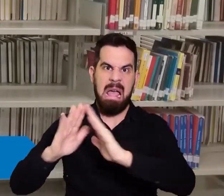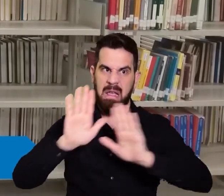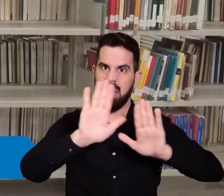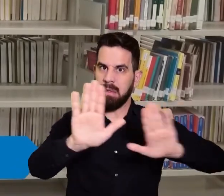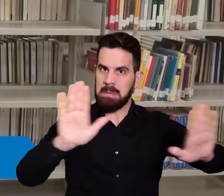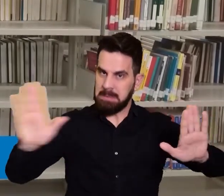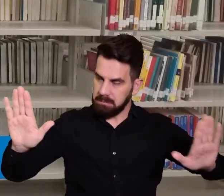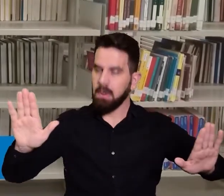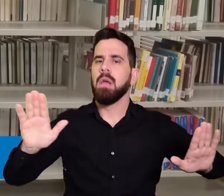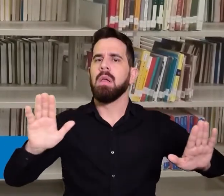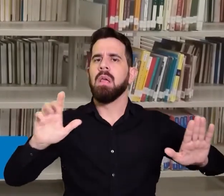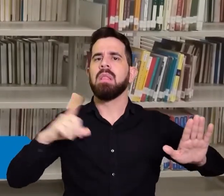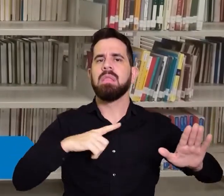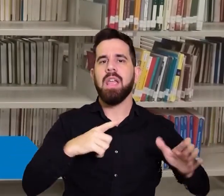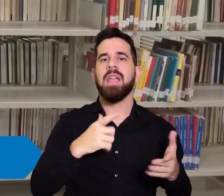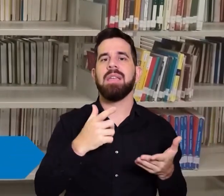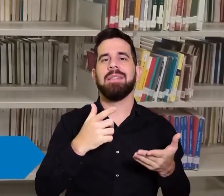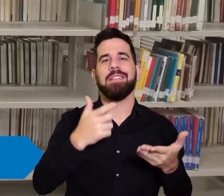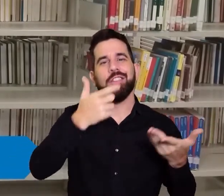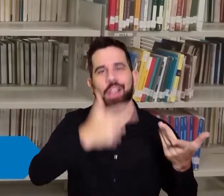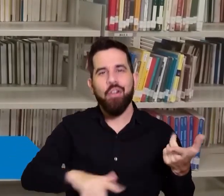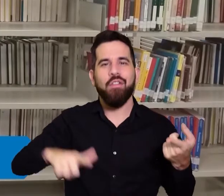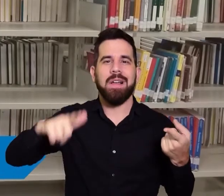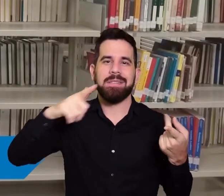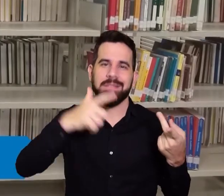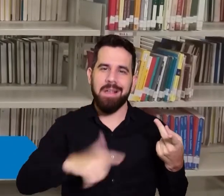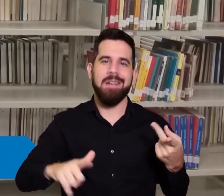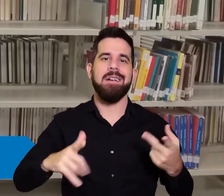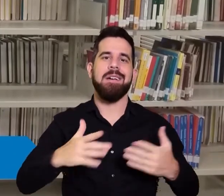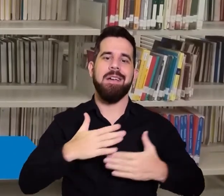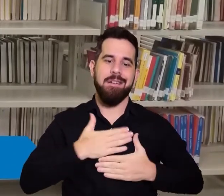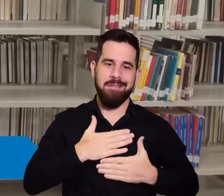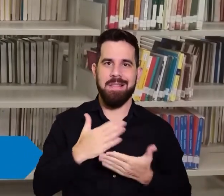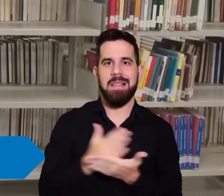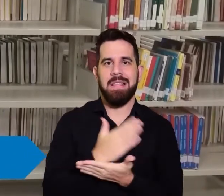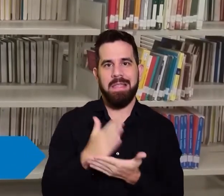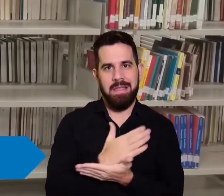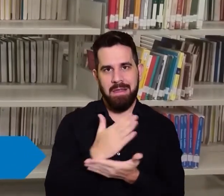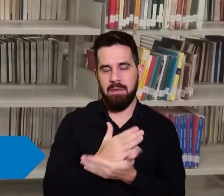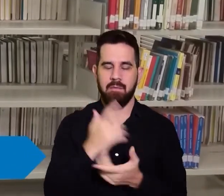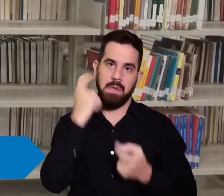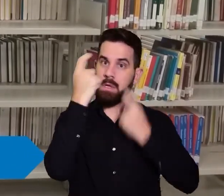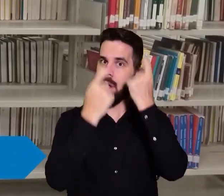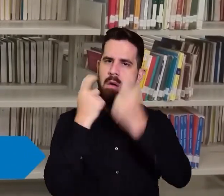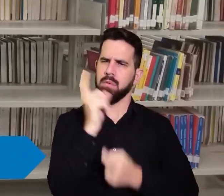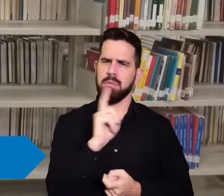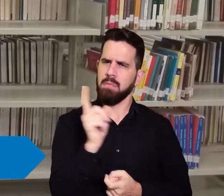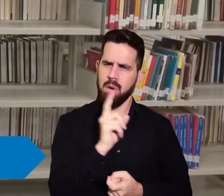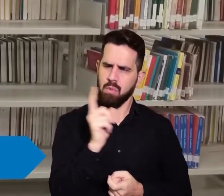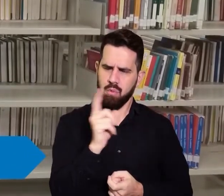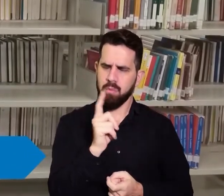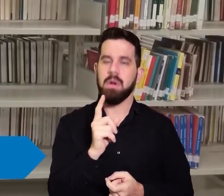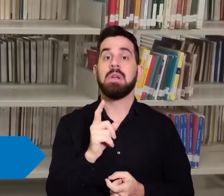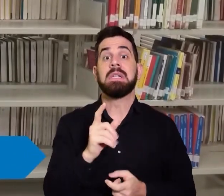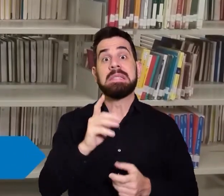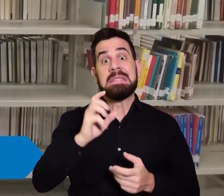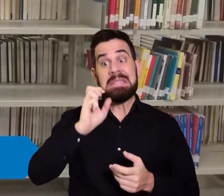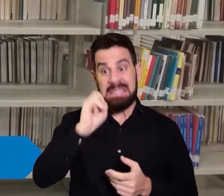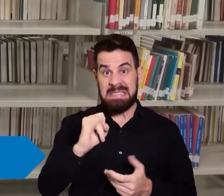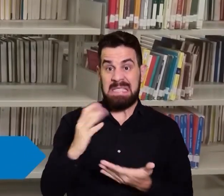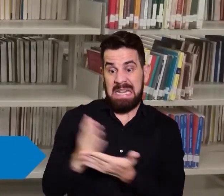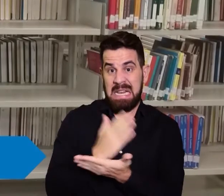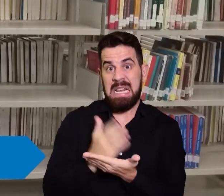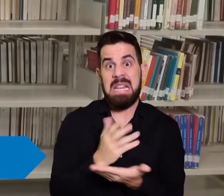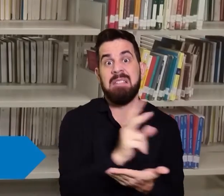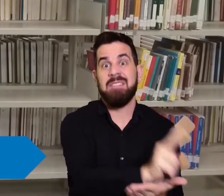acontecer de forma automática até o retorno das atividades presenciais. E para os materiais que já estão em